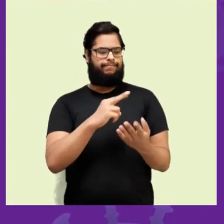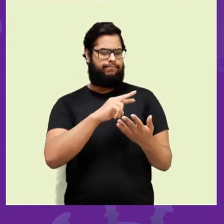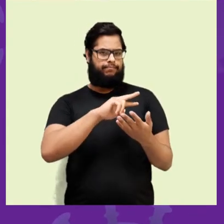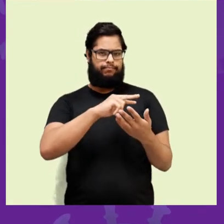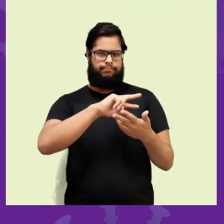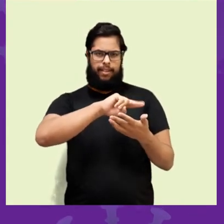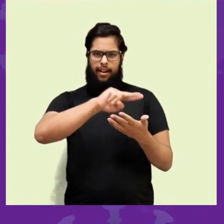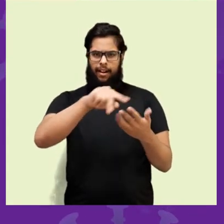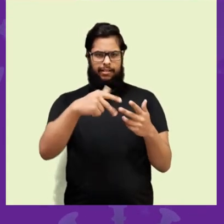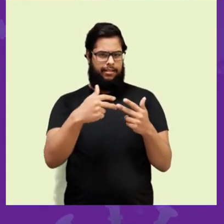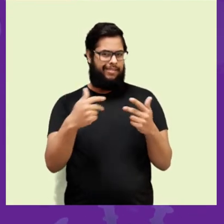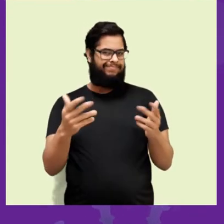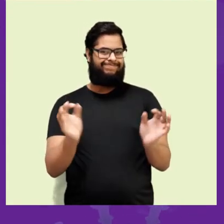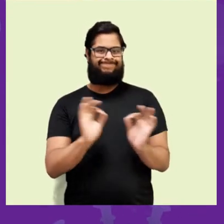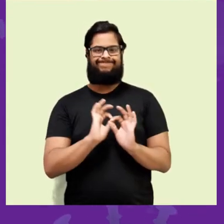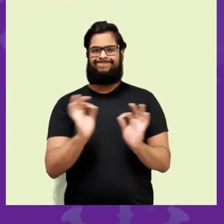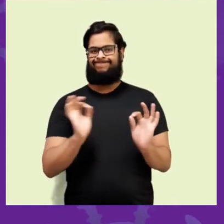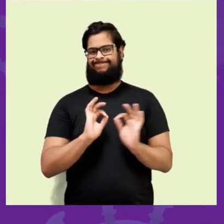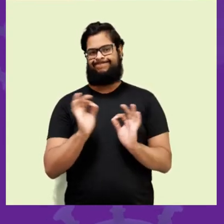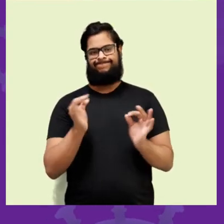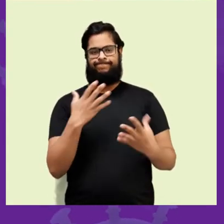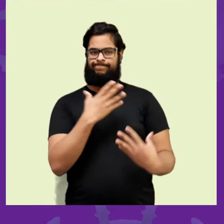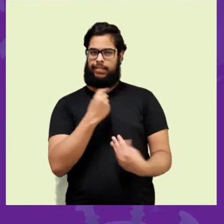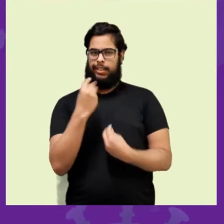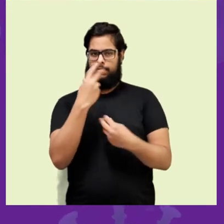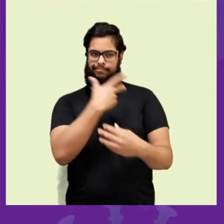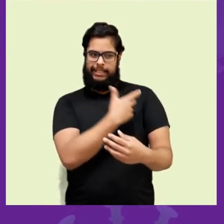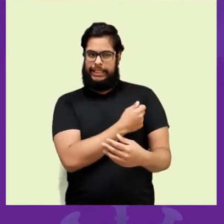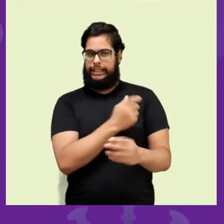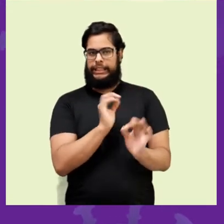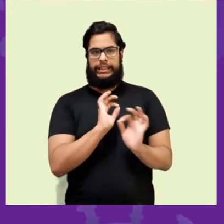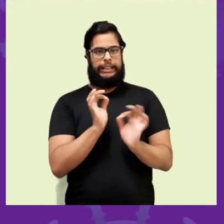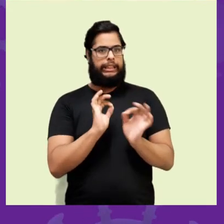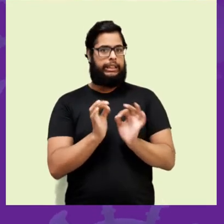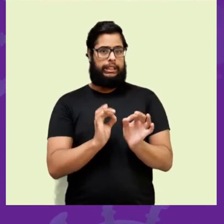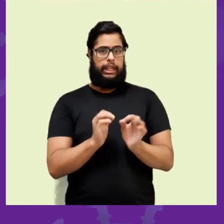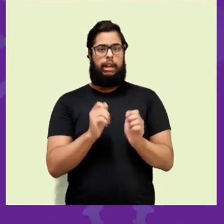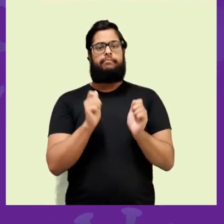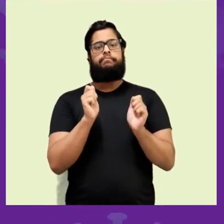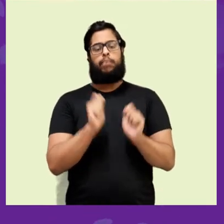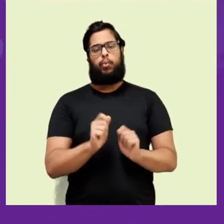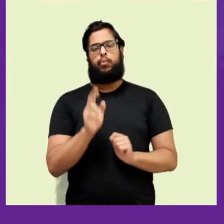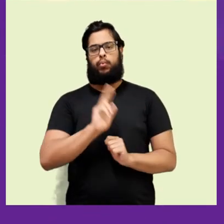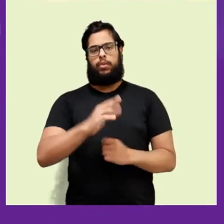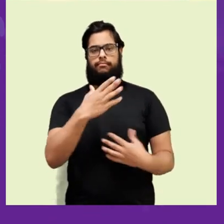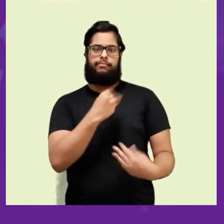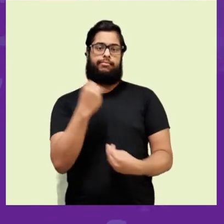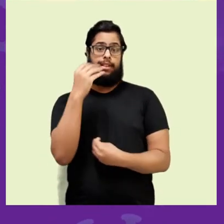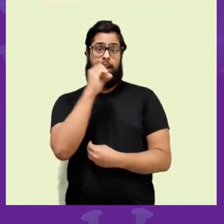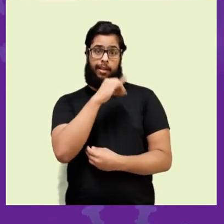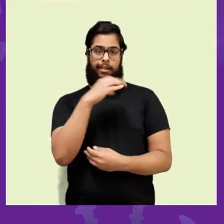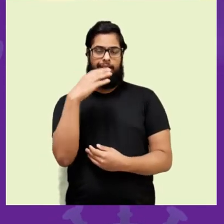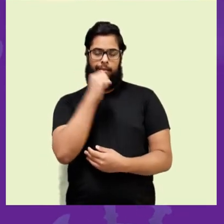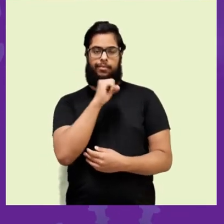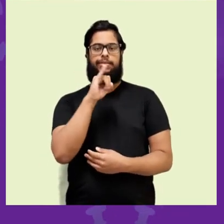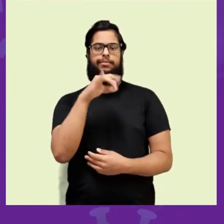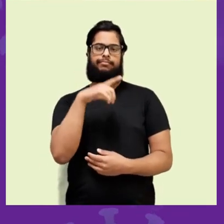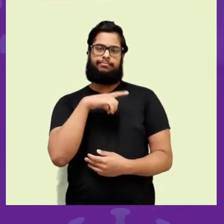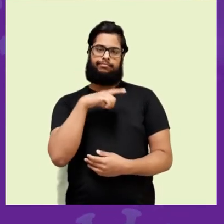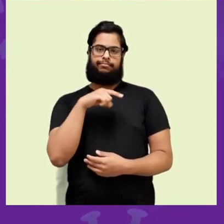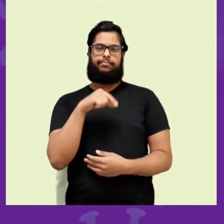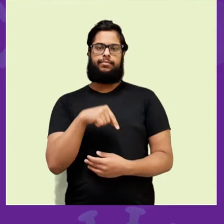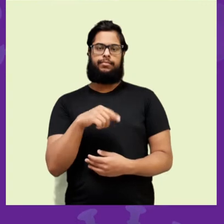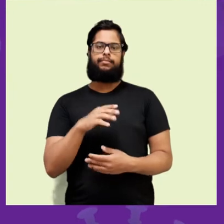sorologia em laboratório, nem de PCR. Aí eu posso lançar a mão do teste rápido se eu tiver ele disponível naquele